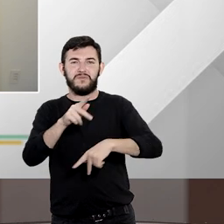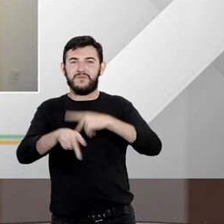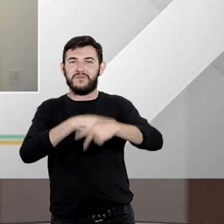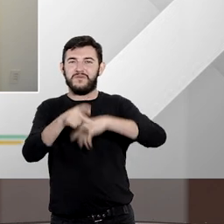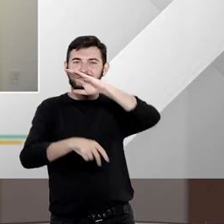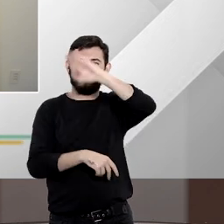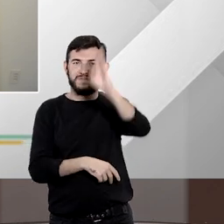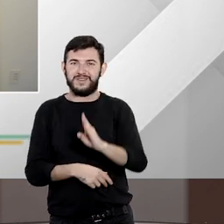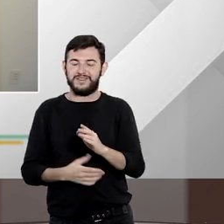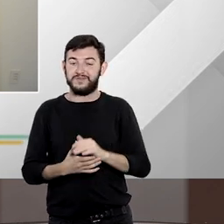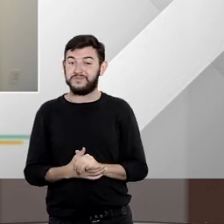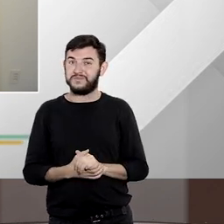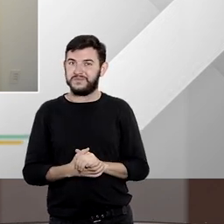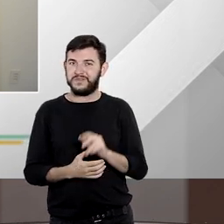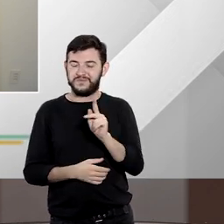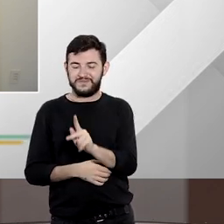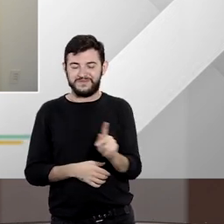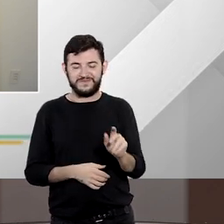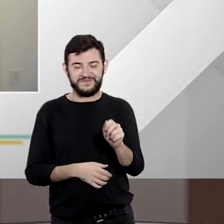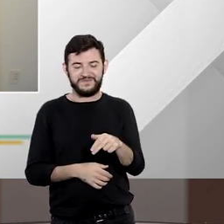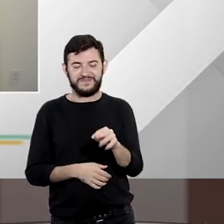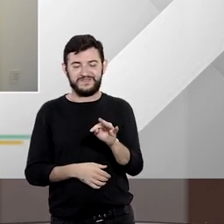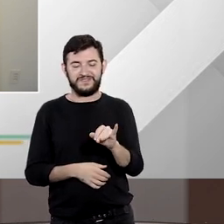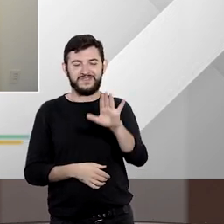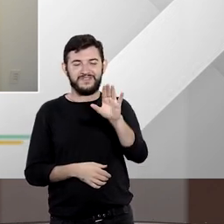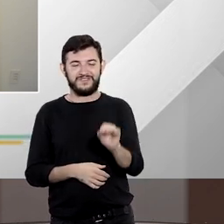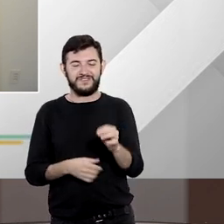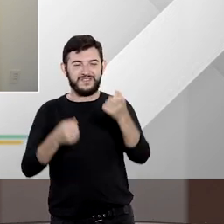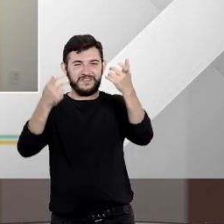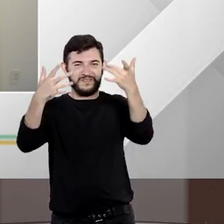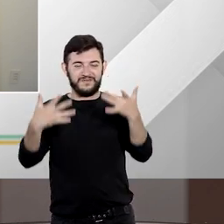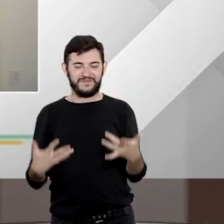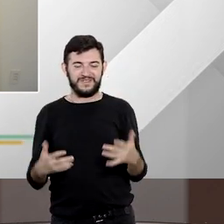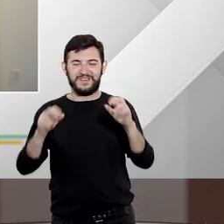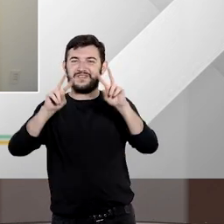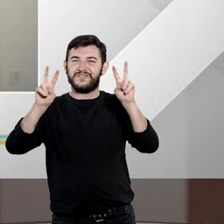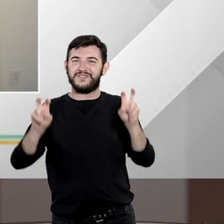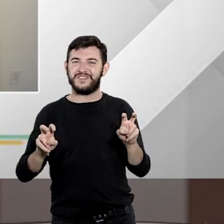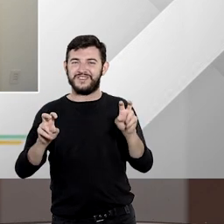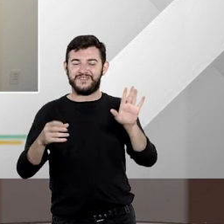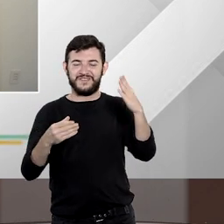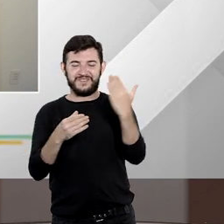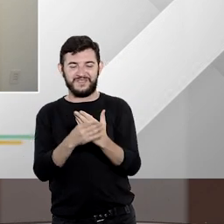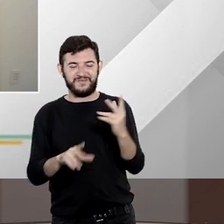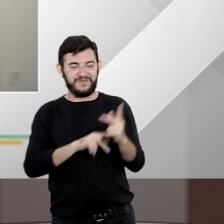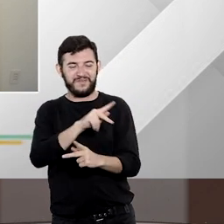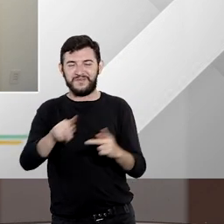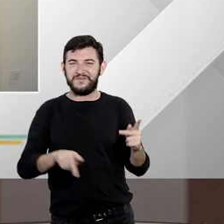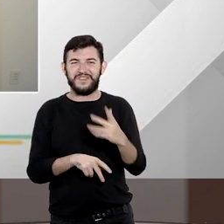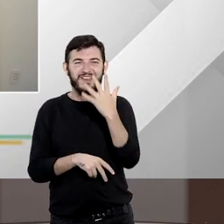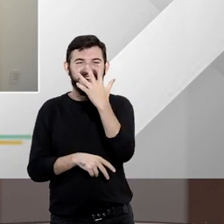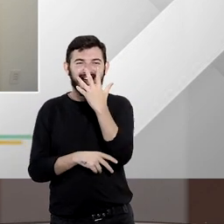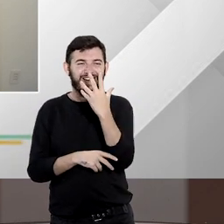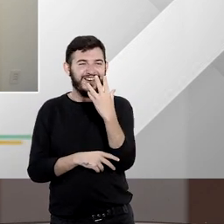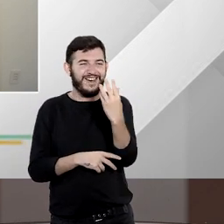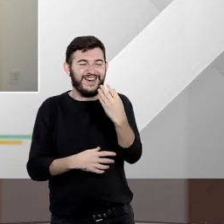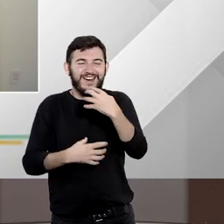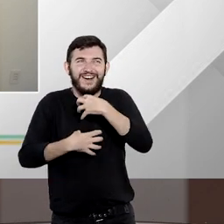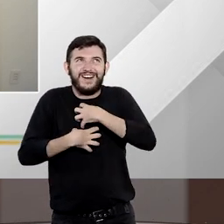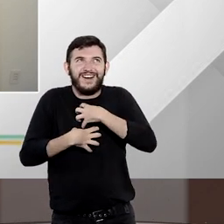Nossa, professor Antônio apaixonante a forma com a qual você se refere à ação popular fiquei tocada assim